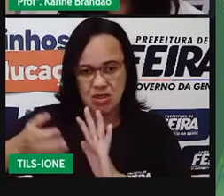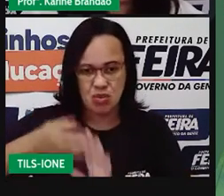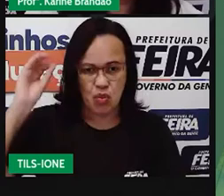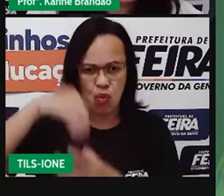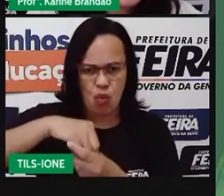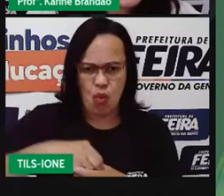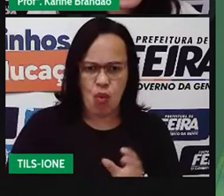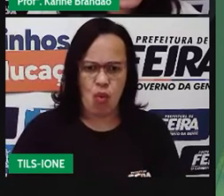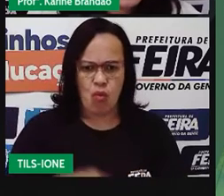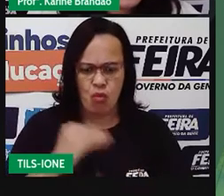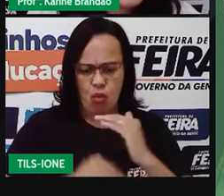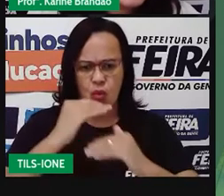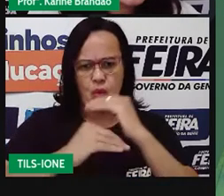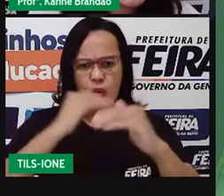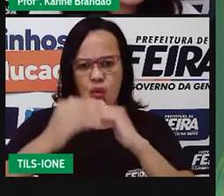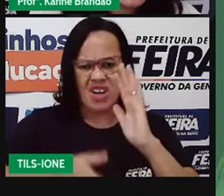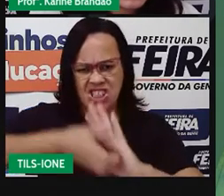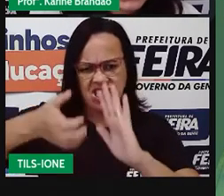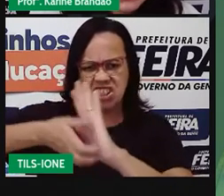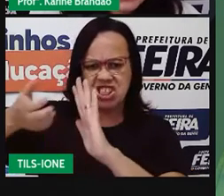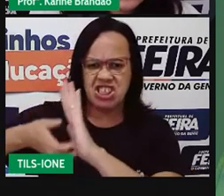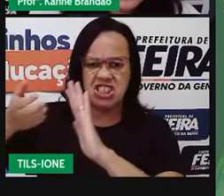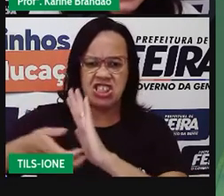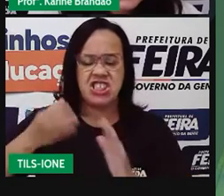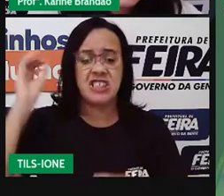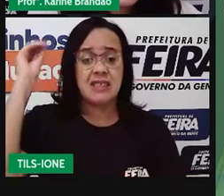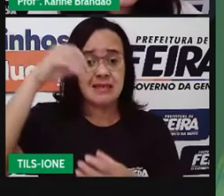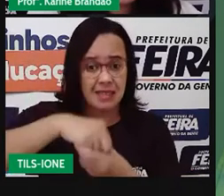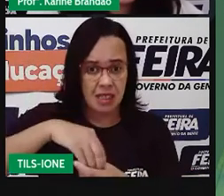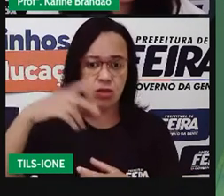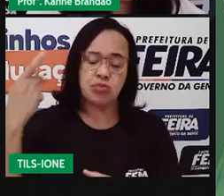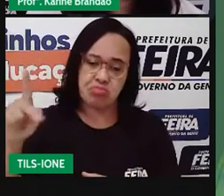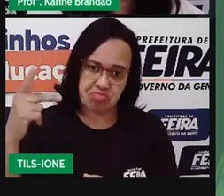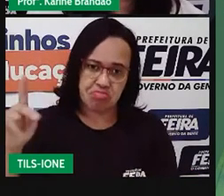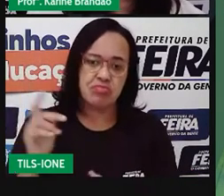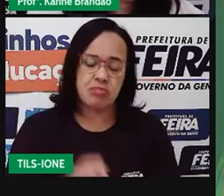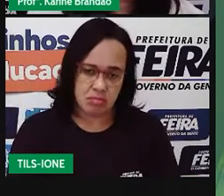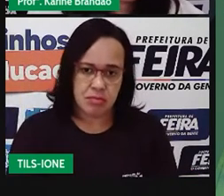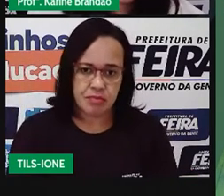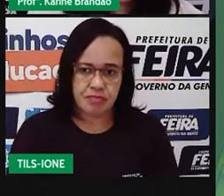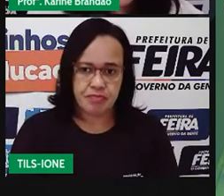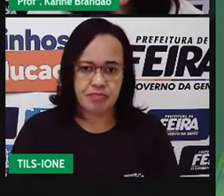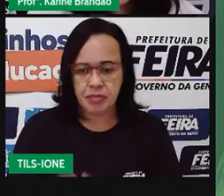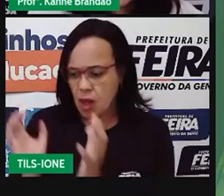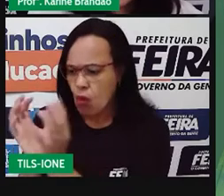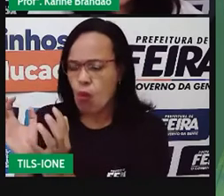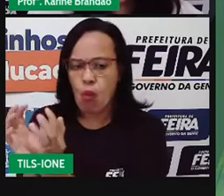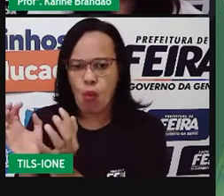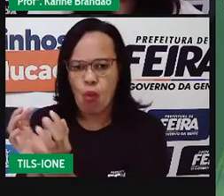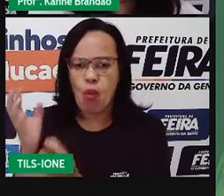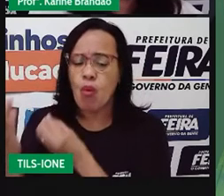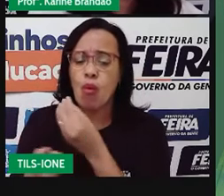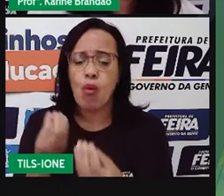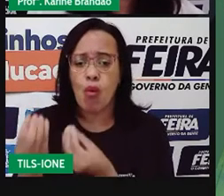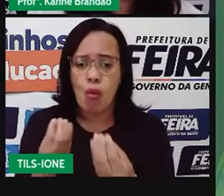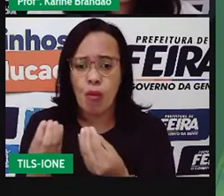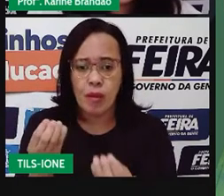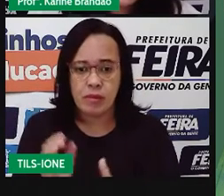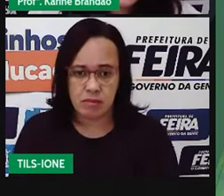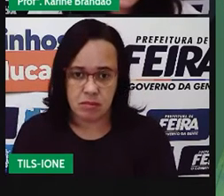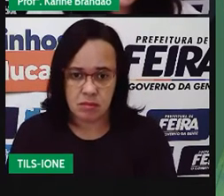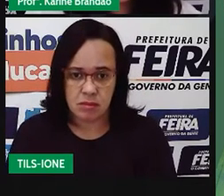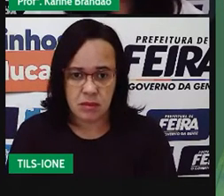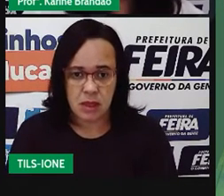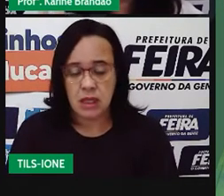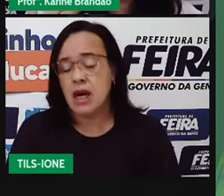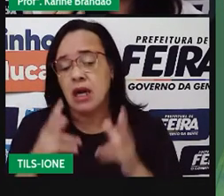de outro organismo, que é chamado de hospedeiro. Então, essa espécie, esse parasita, ele vai se